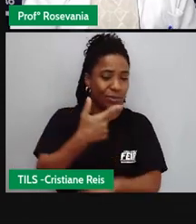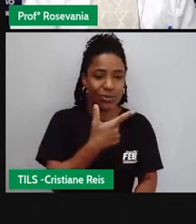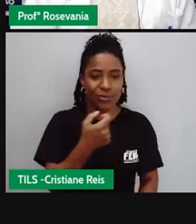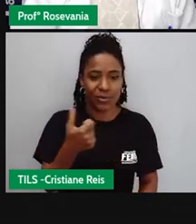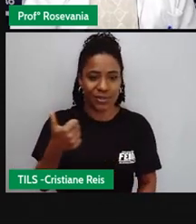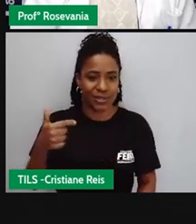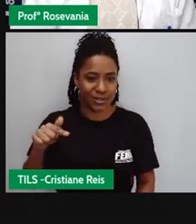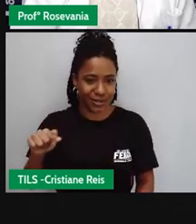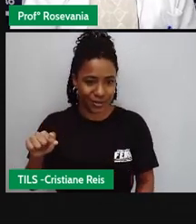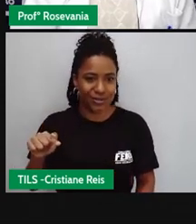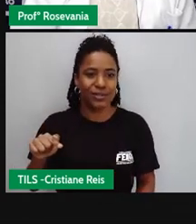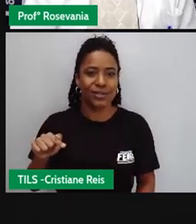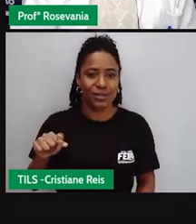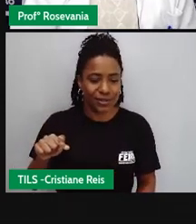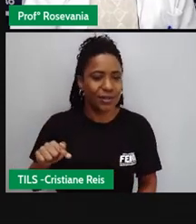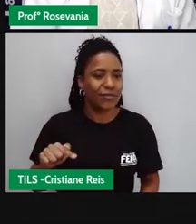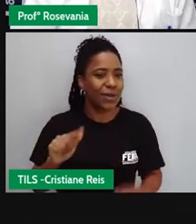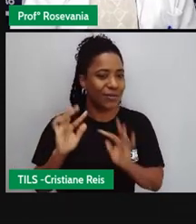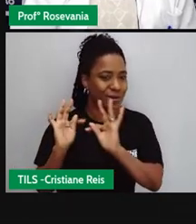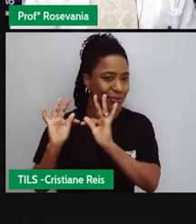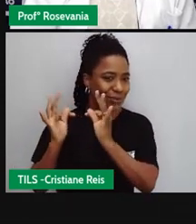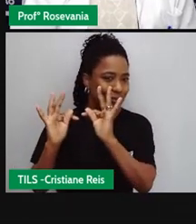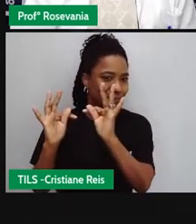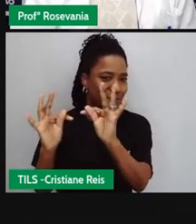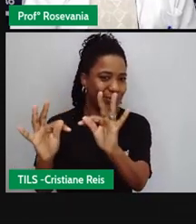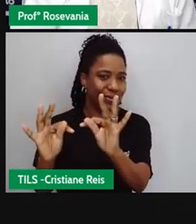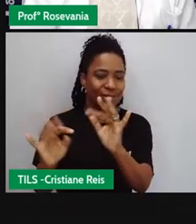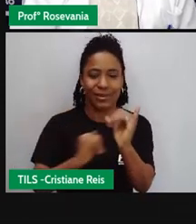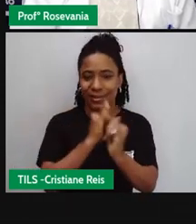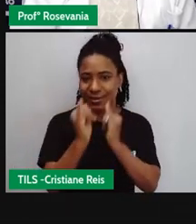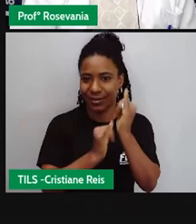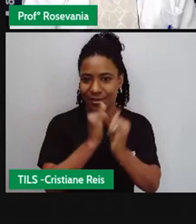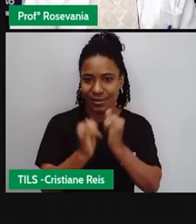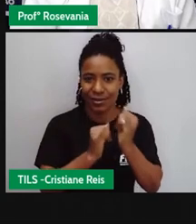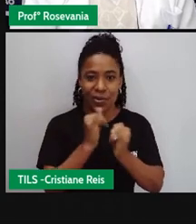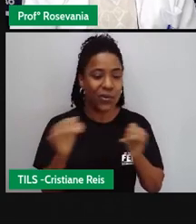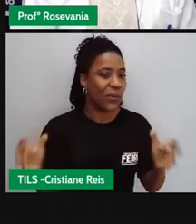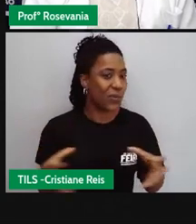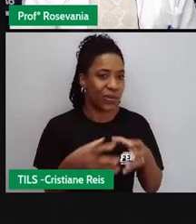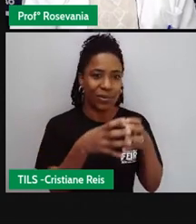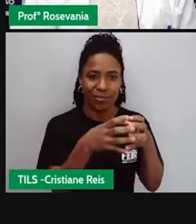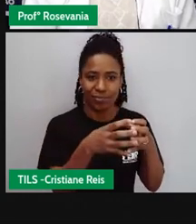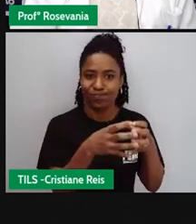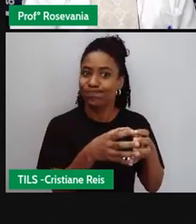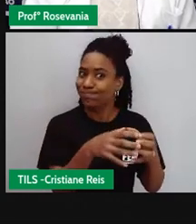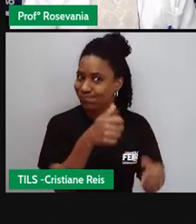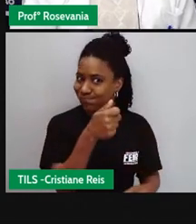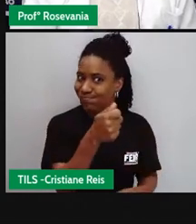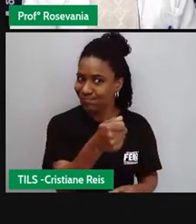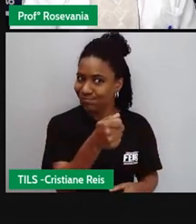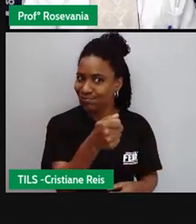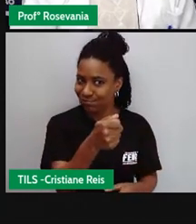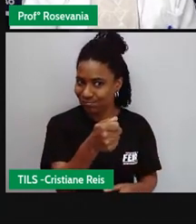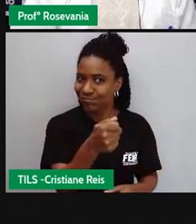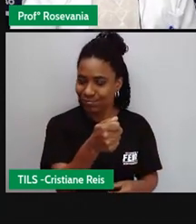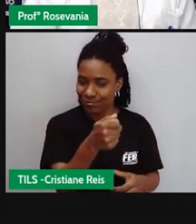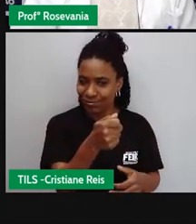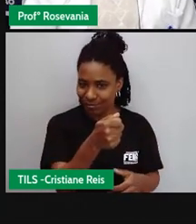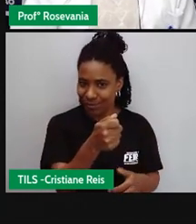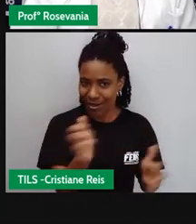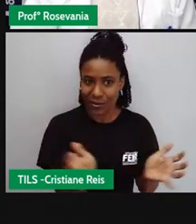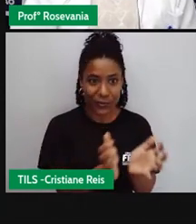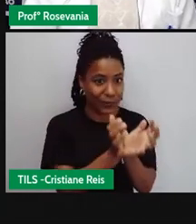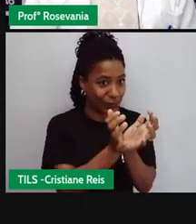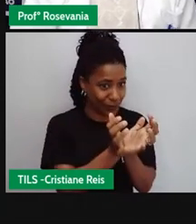quando se falava desse tipo de tecnologia quase que na classe A quase que todo mundo tinha acesso a essa internet